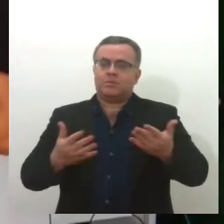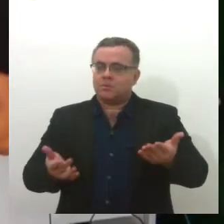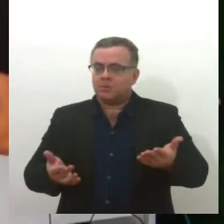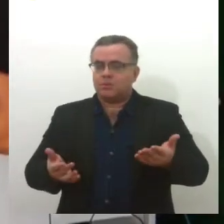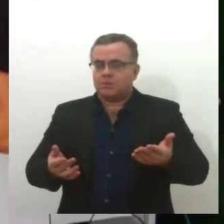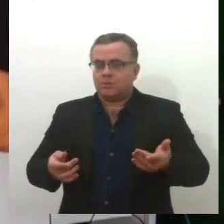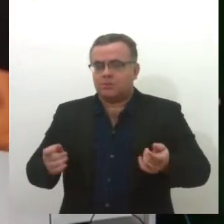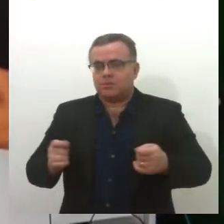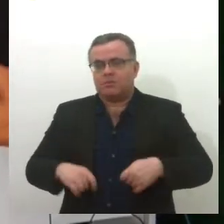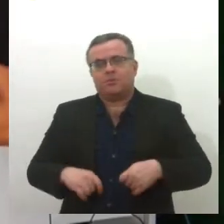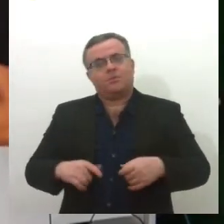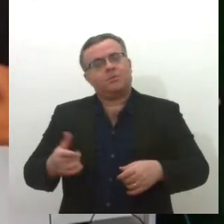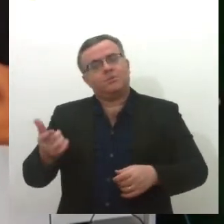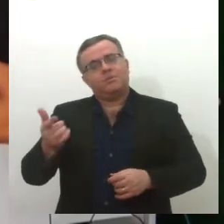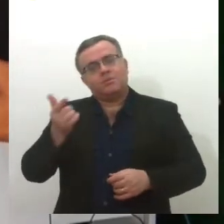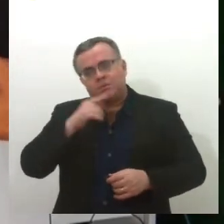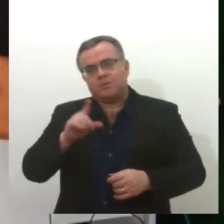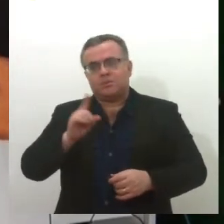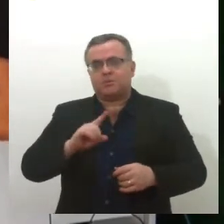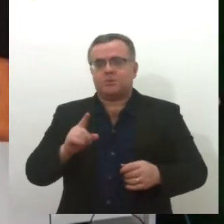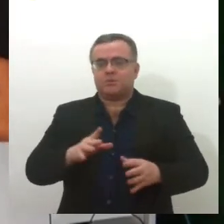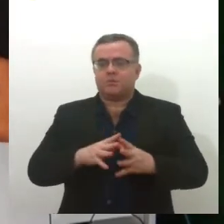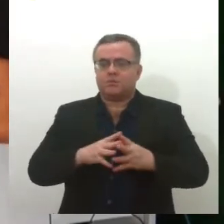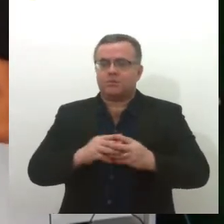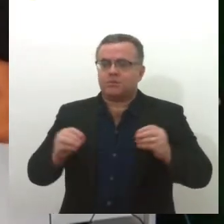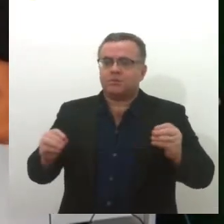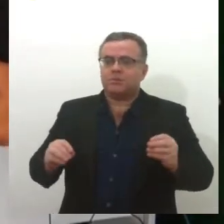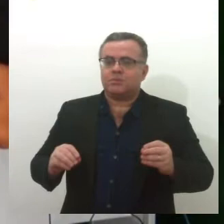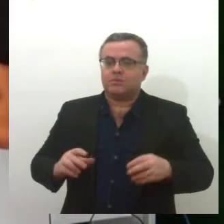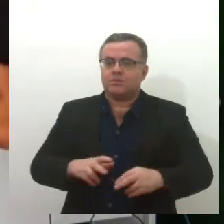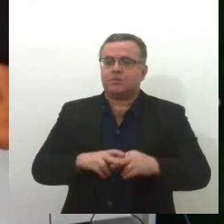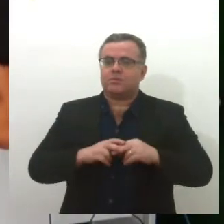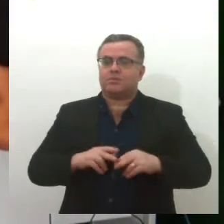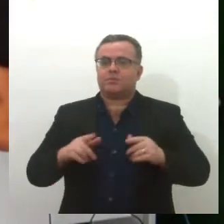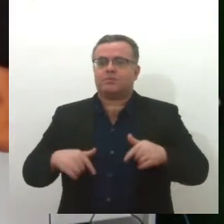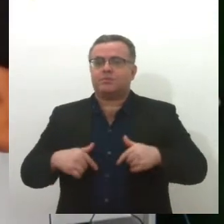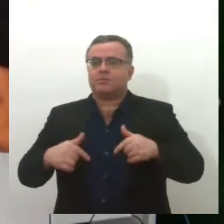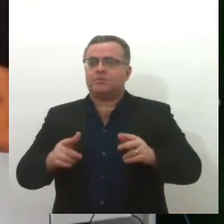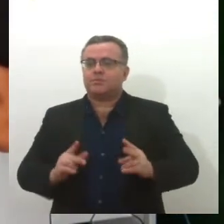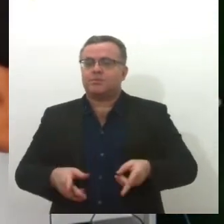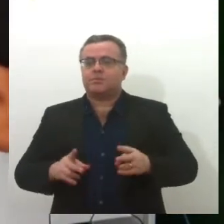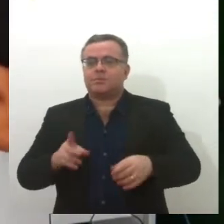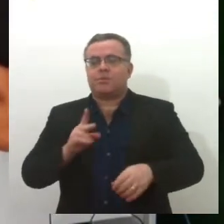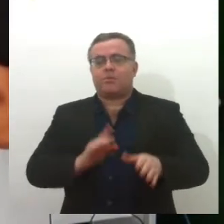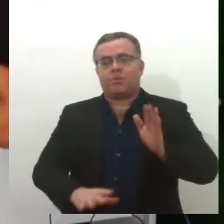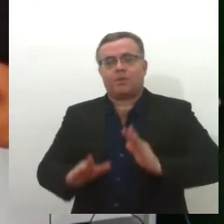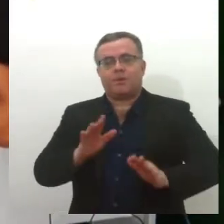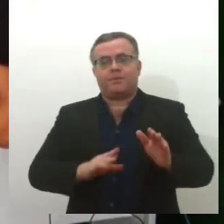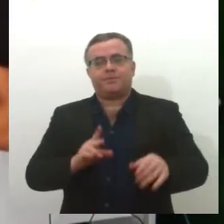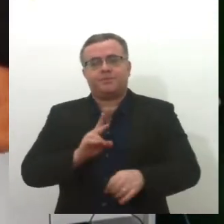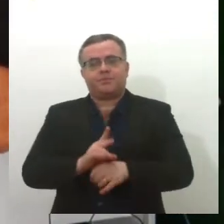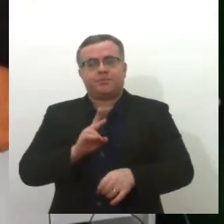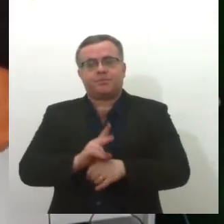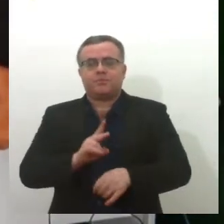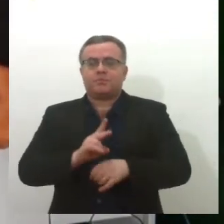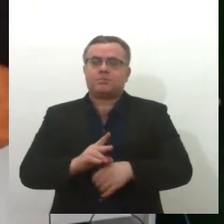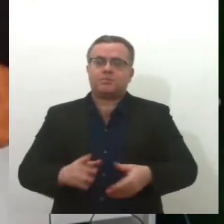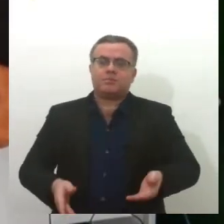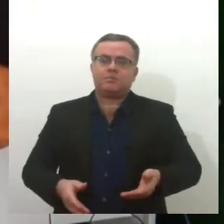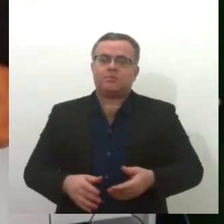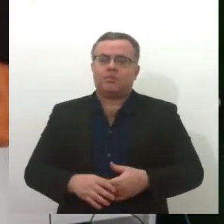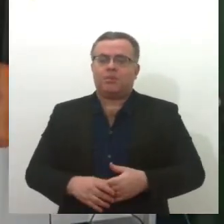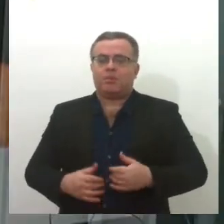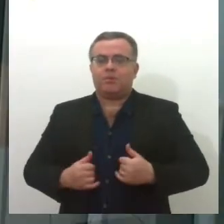atingidos. Então ainda reforço que ainda a ação mais eficaz seria não deixar ele nascer.